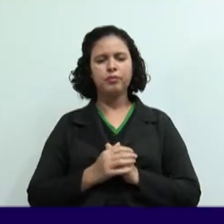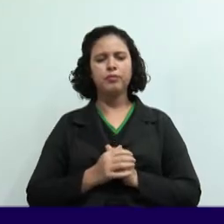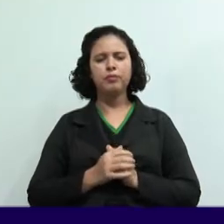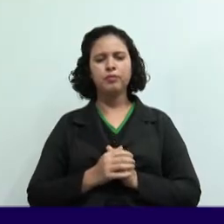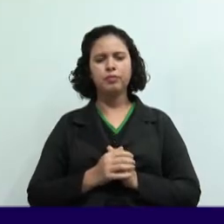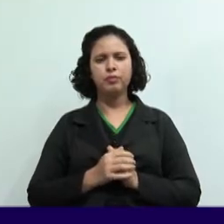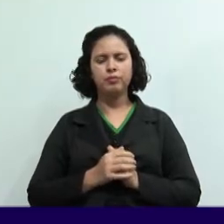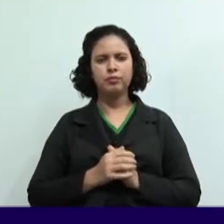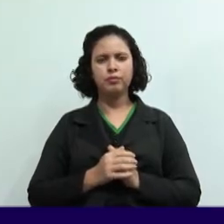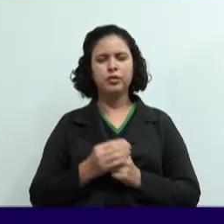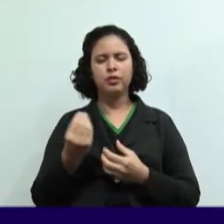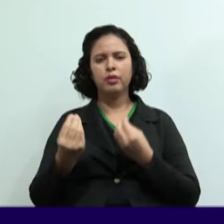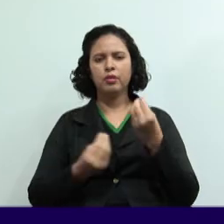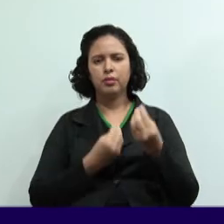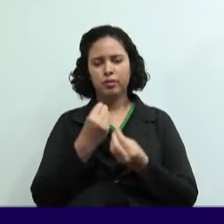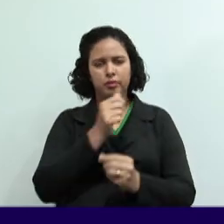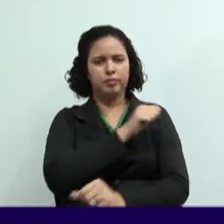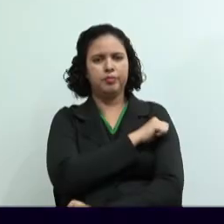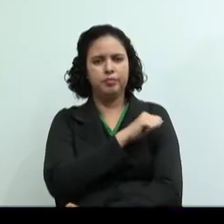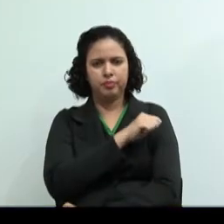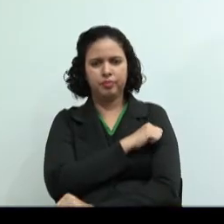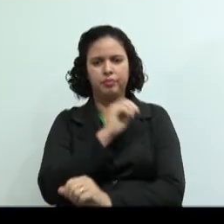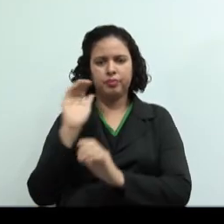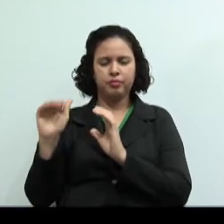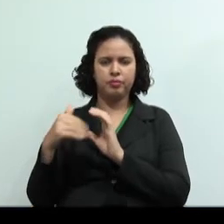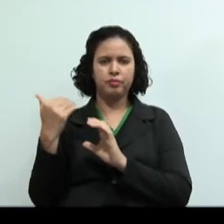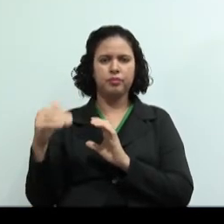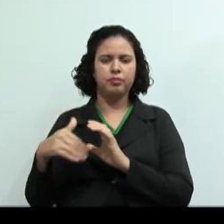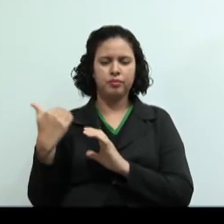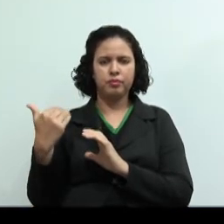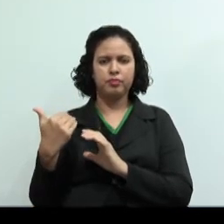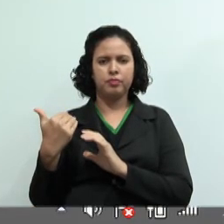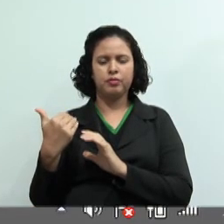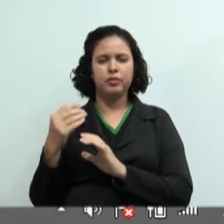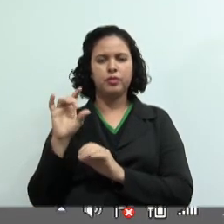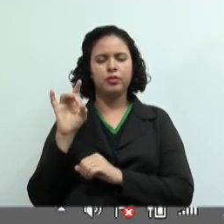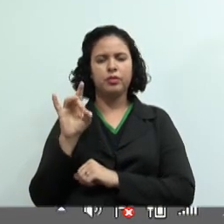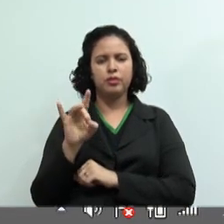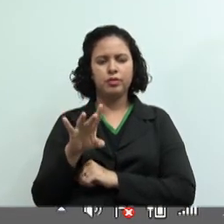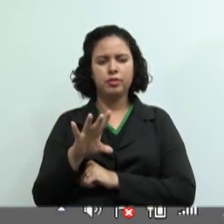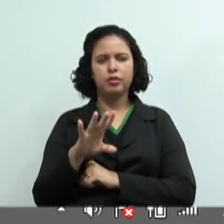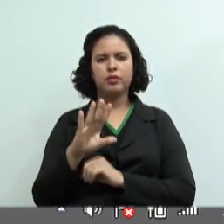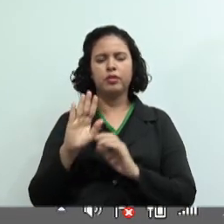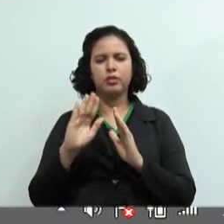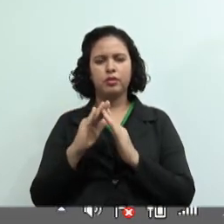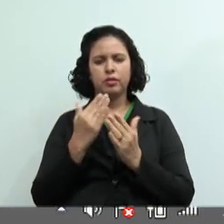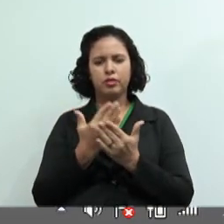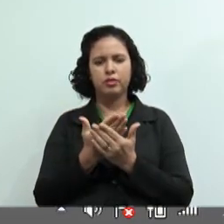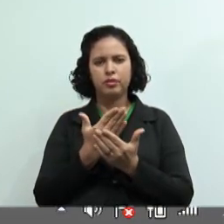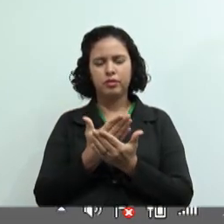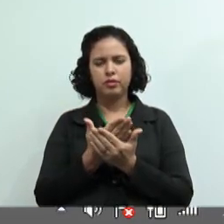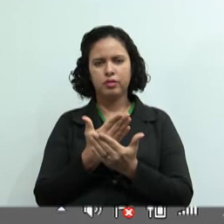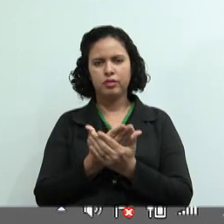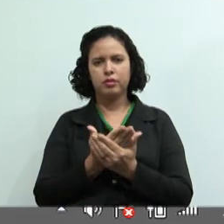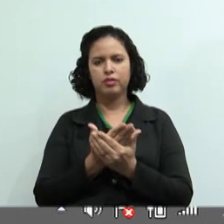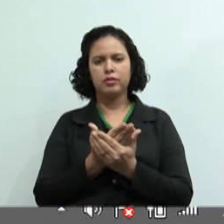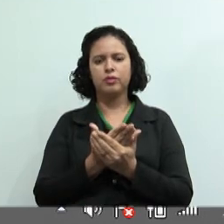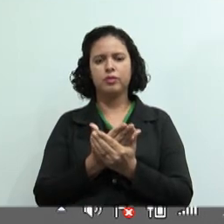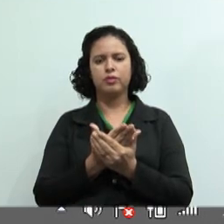Como é que está a participação aí, professora Priscila? Aqui só a escola Antônio Vieira Frota.